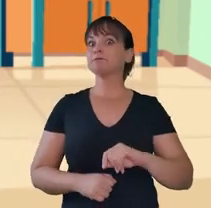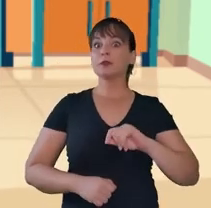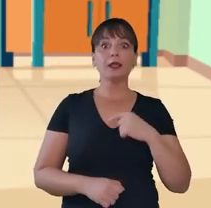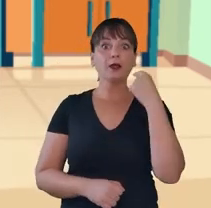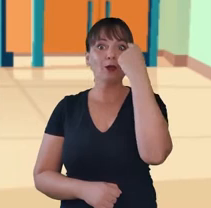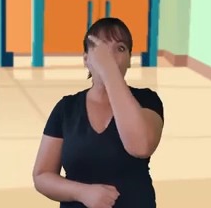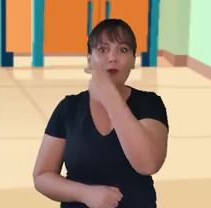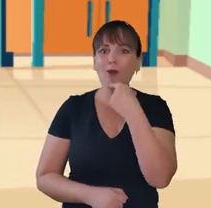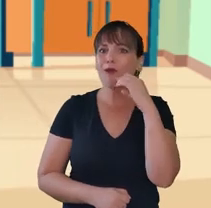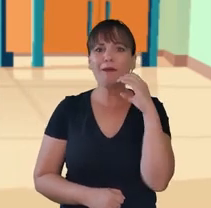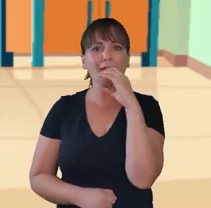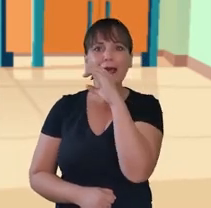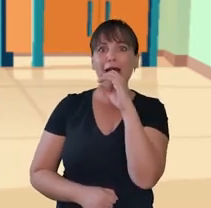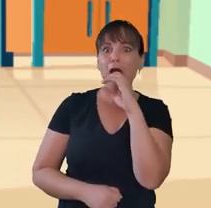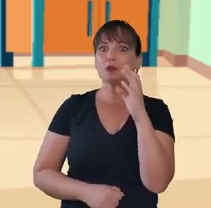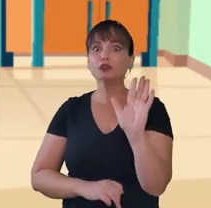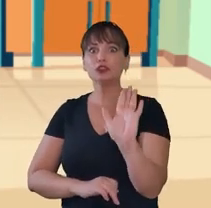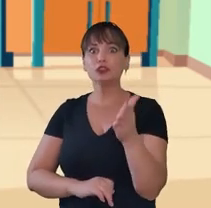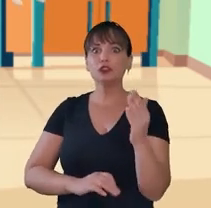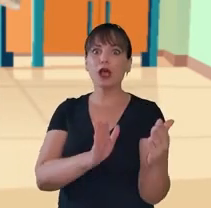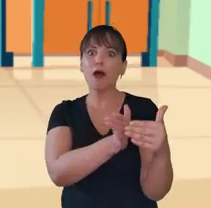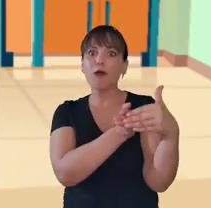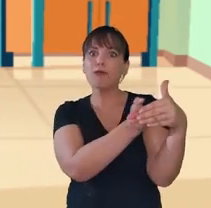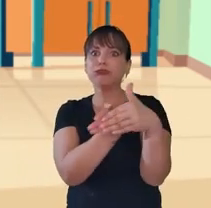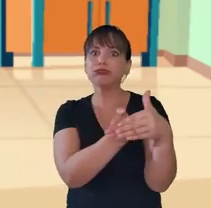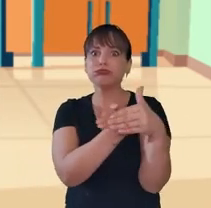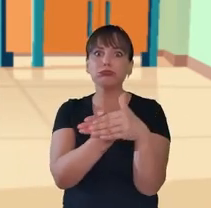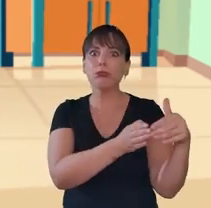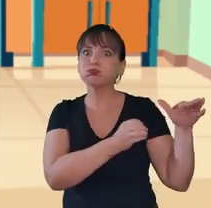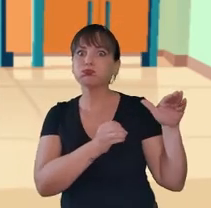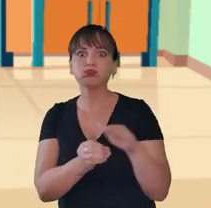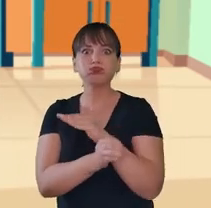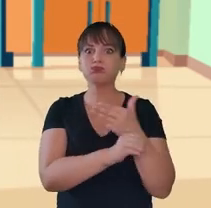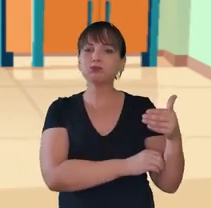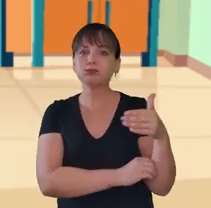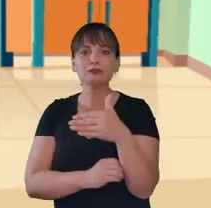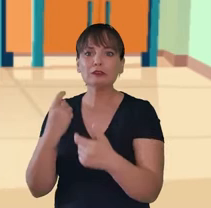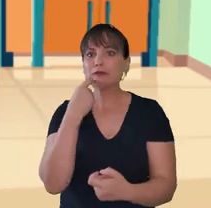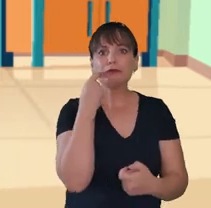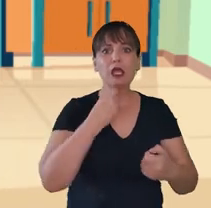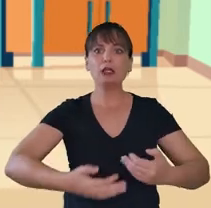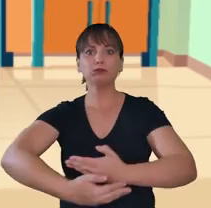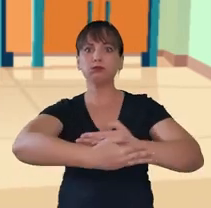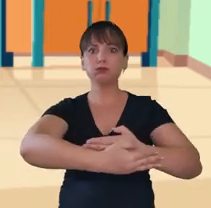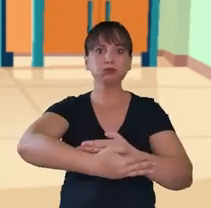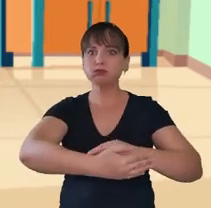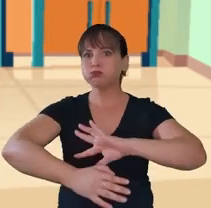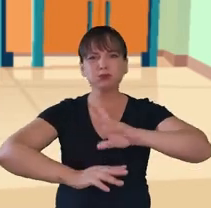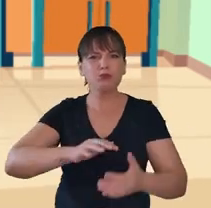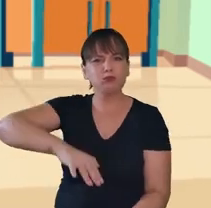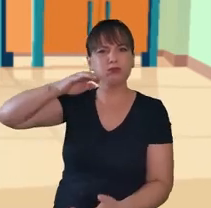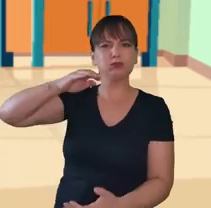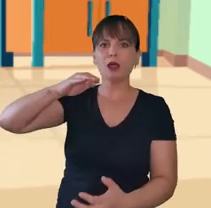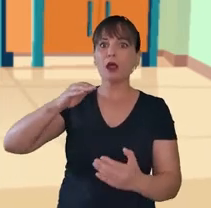poucas horas, já voltavam com as canoas cheias de peixe, os cestos, os jacás e